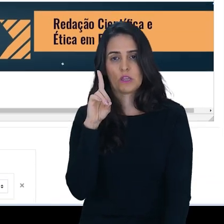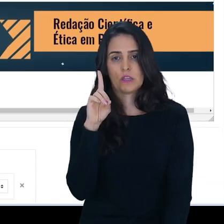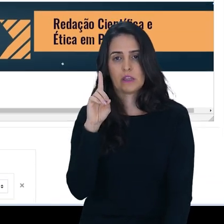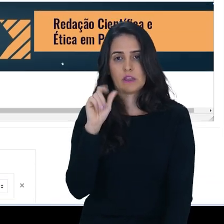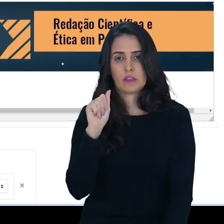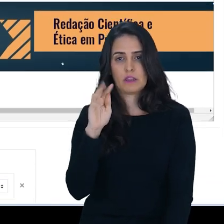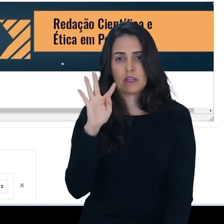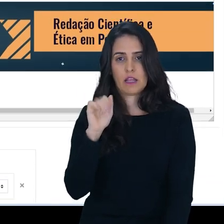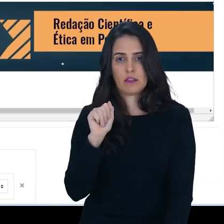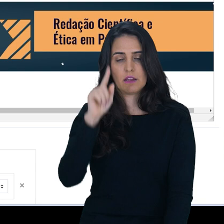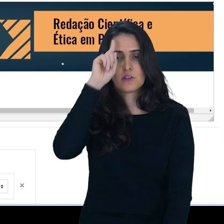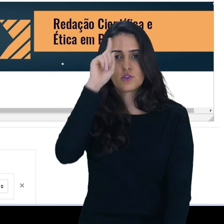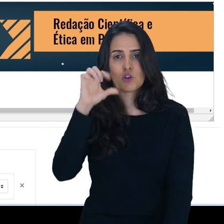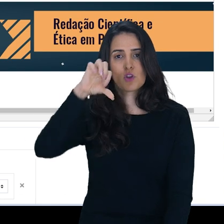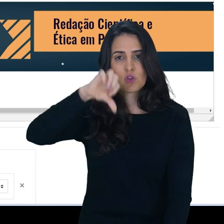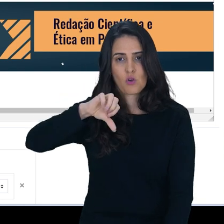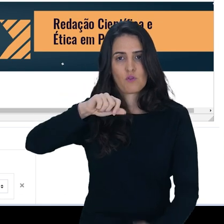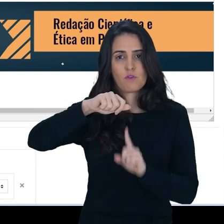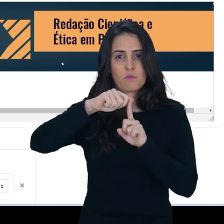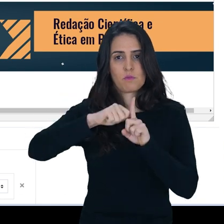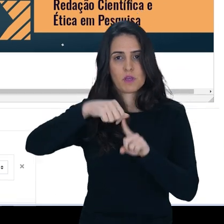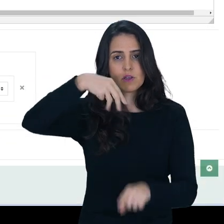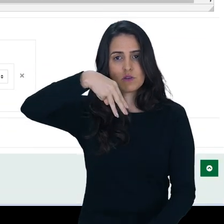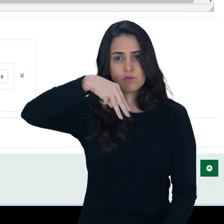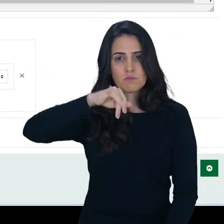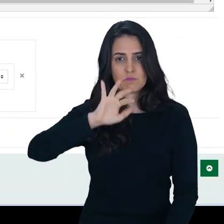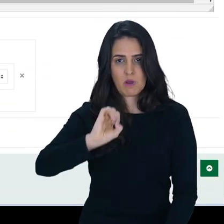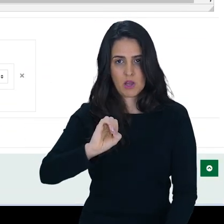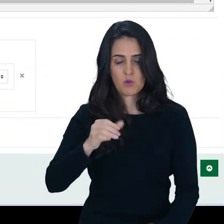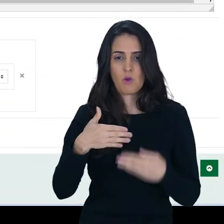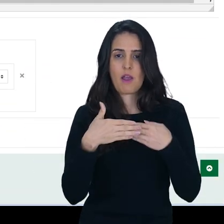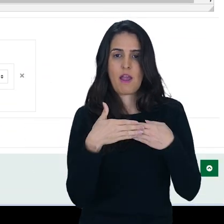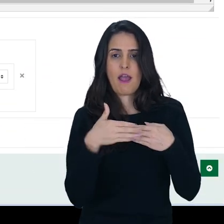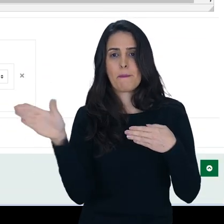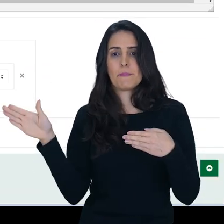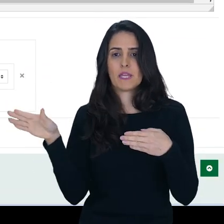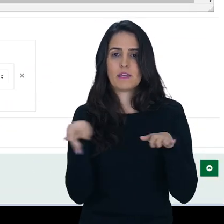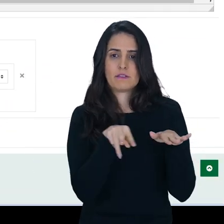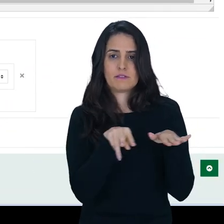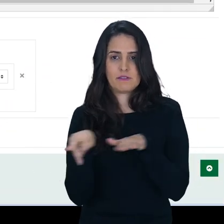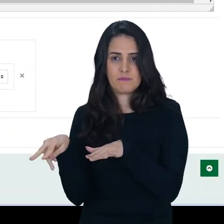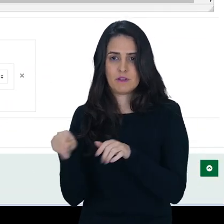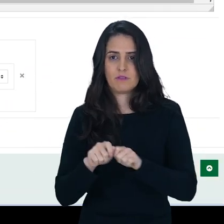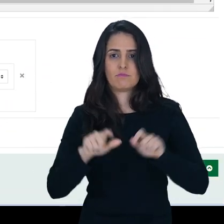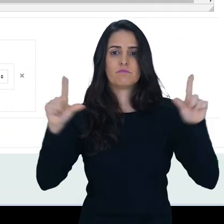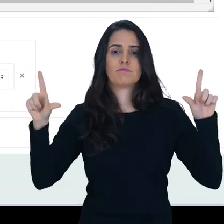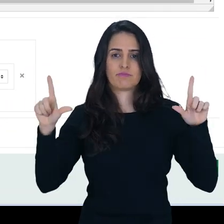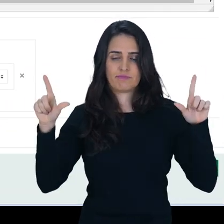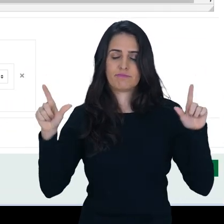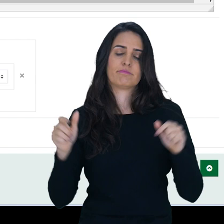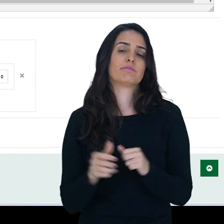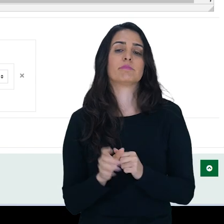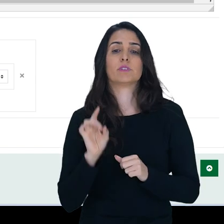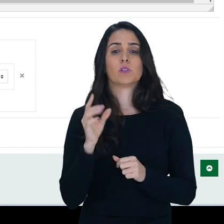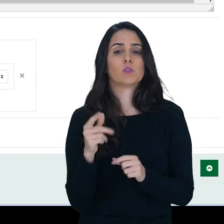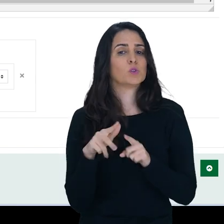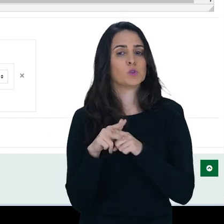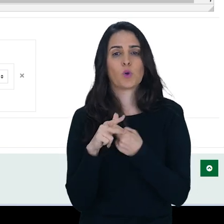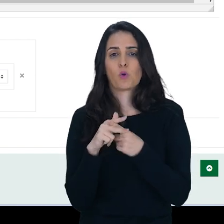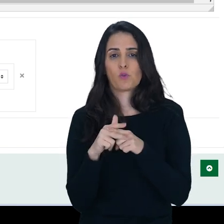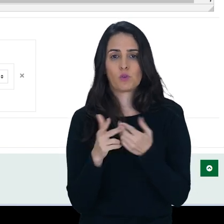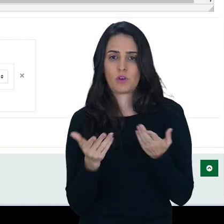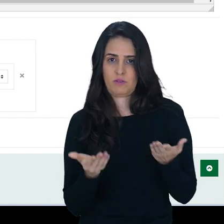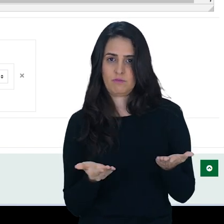aqui a data, então é a partir de 9 de maio que essa semana tem que estar disponível. Então eu só vou colocar já